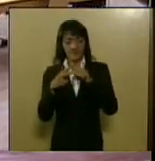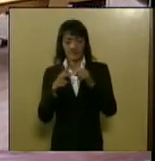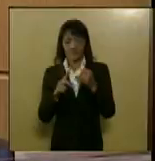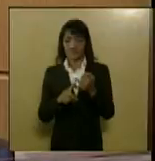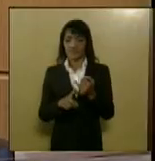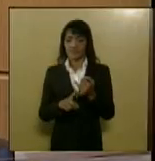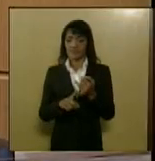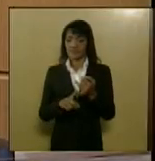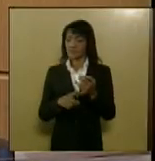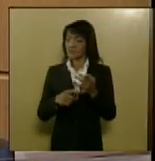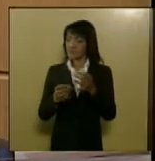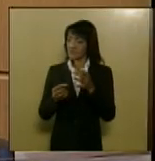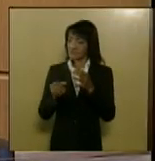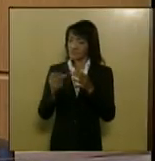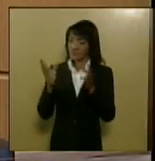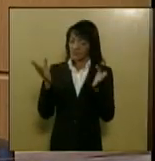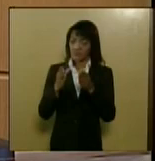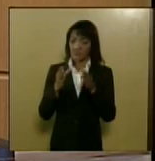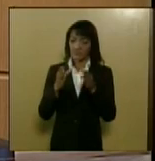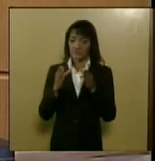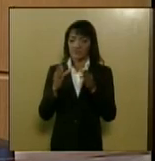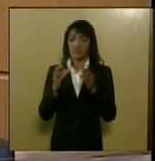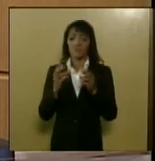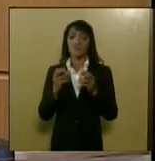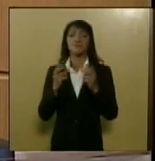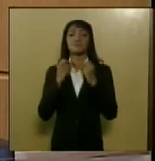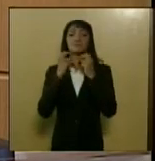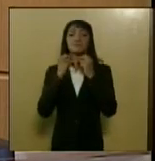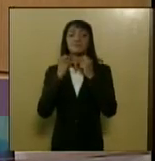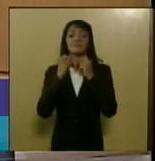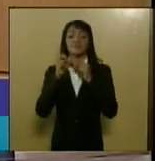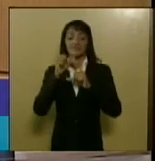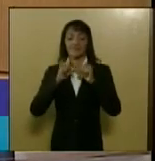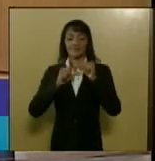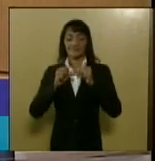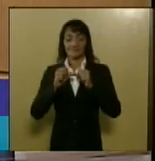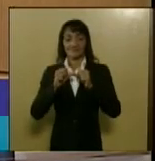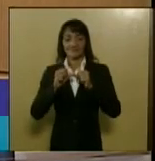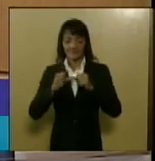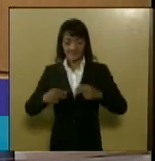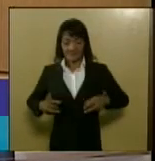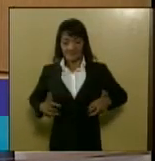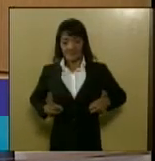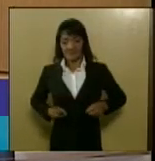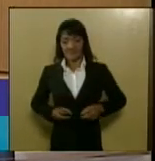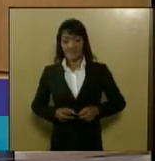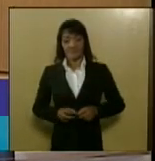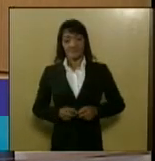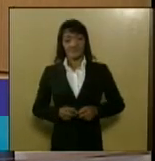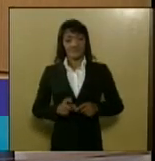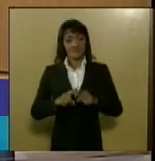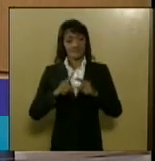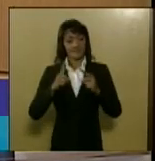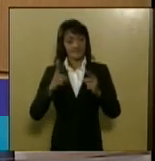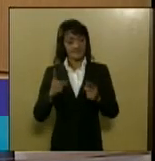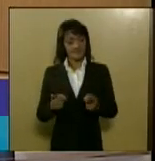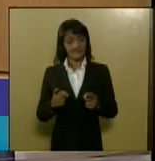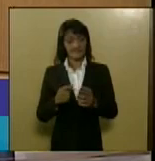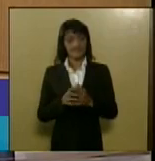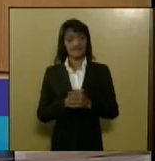do filtro o câncer foi descendo para mais adiante mas o câncer compromete